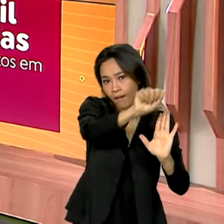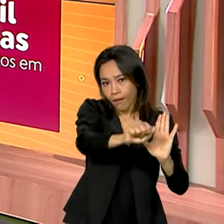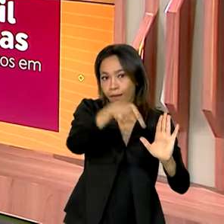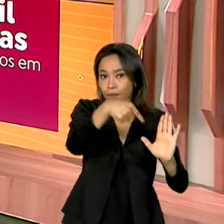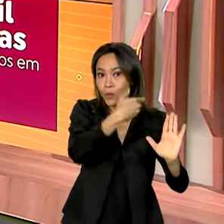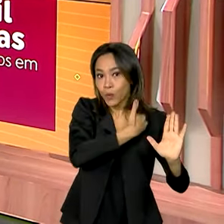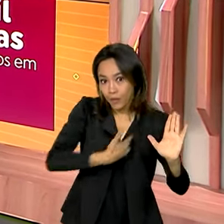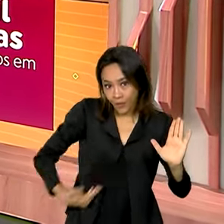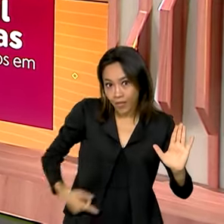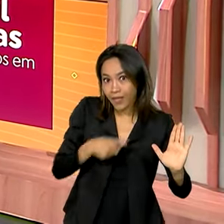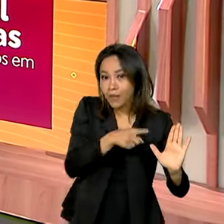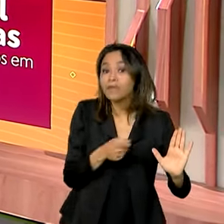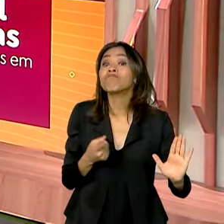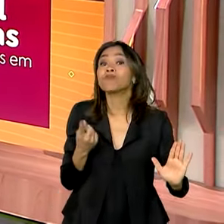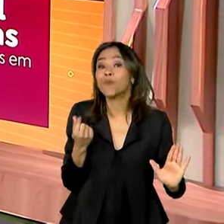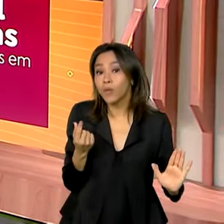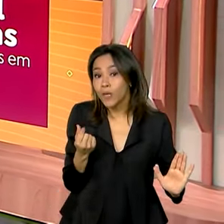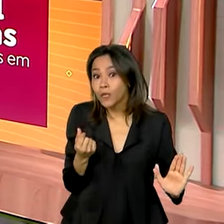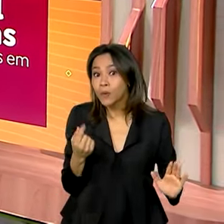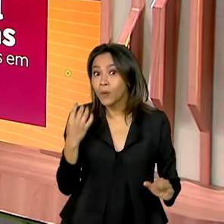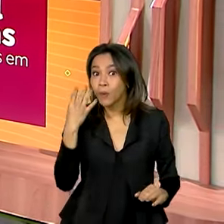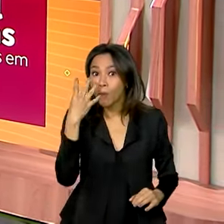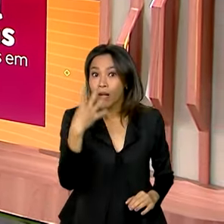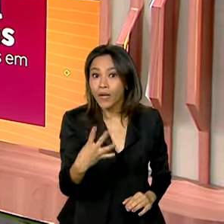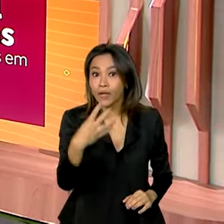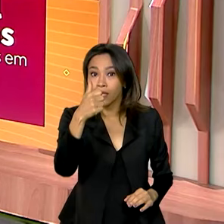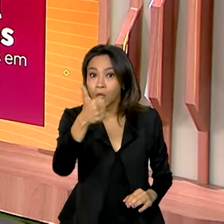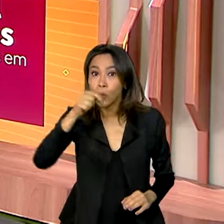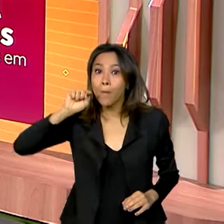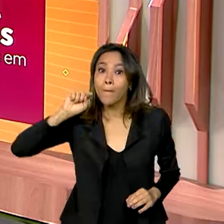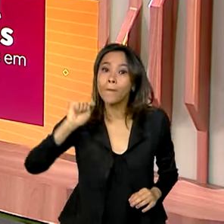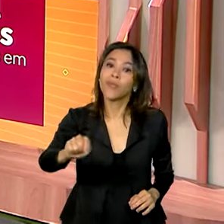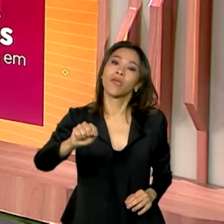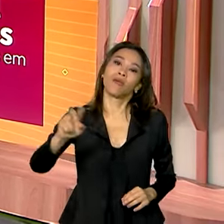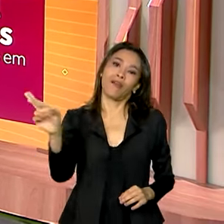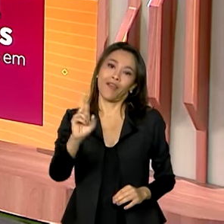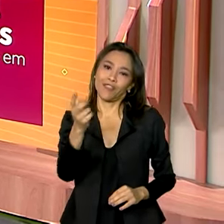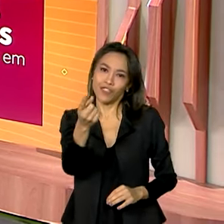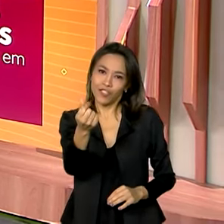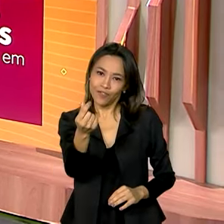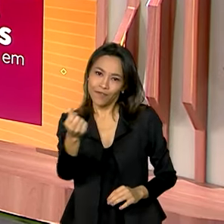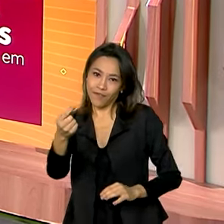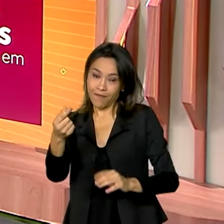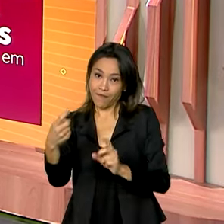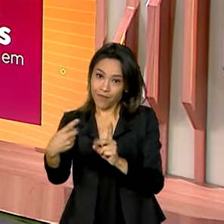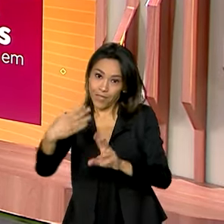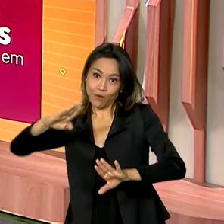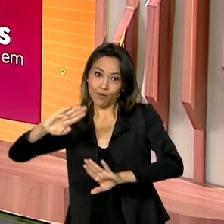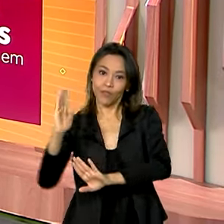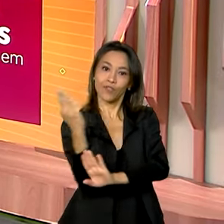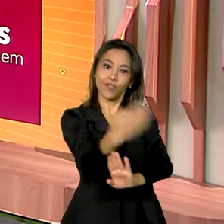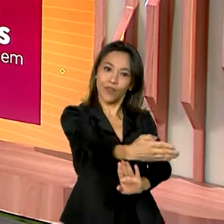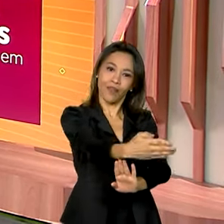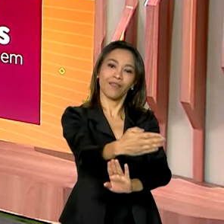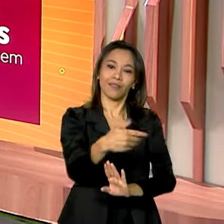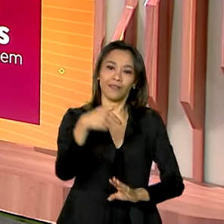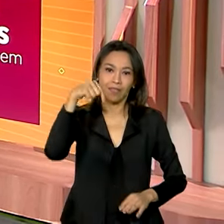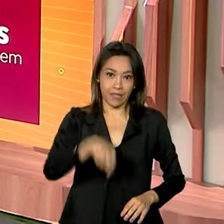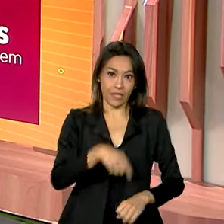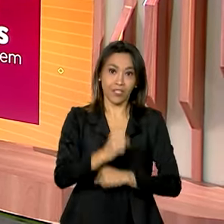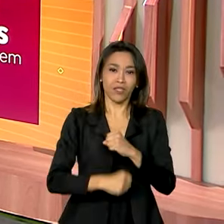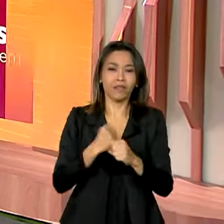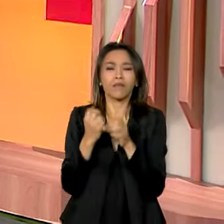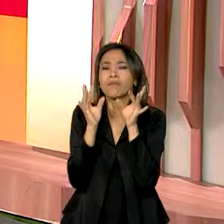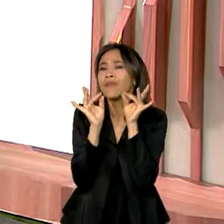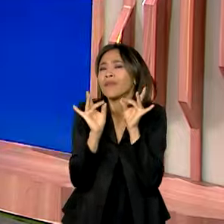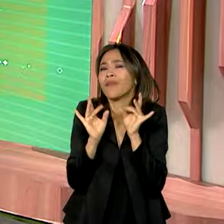ano com 41 mil reais em vendas diretas de alimentos em 2024. São pequenos